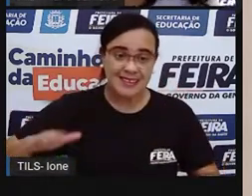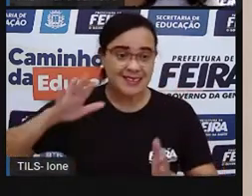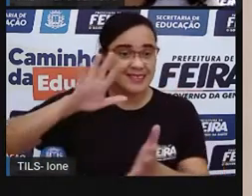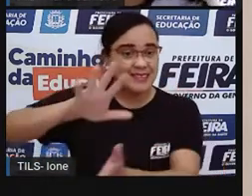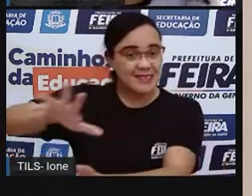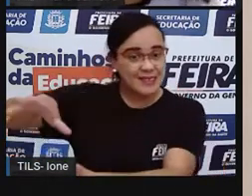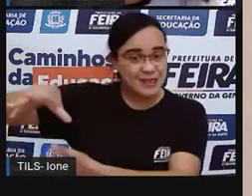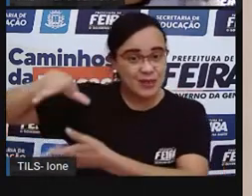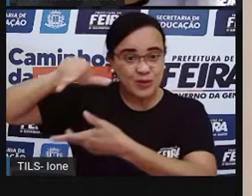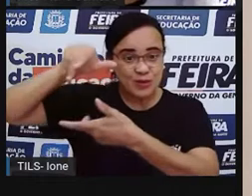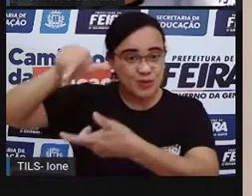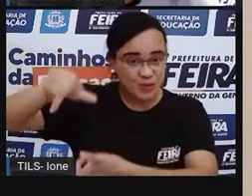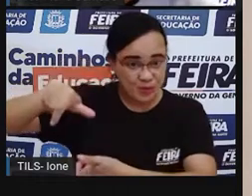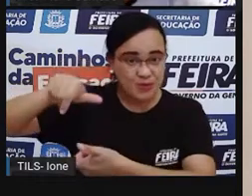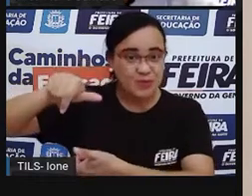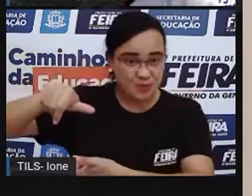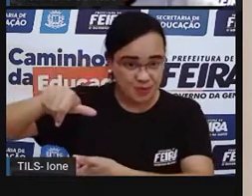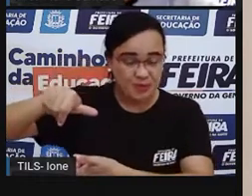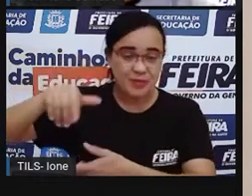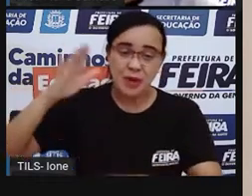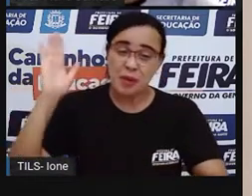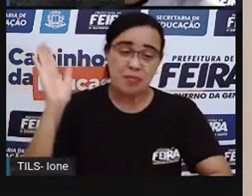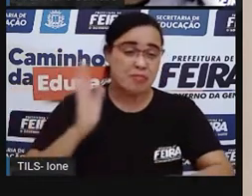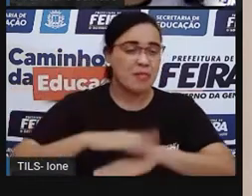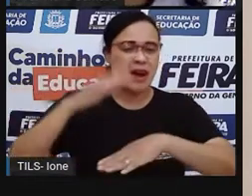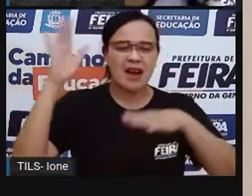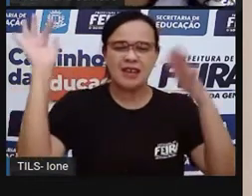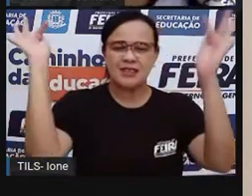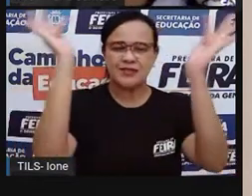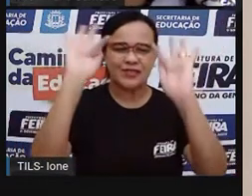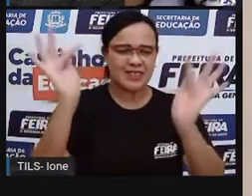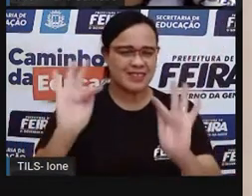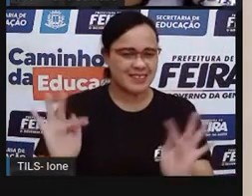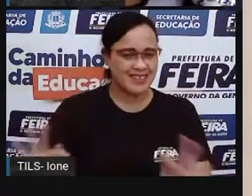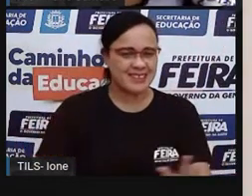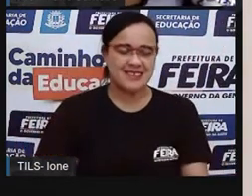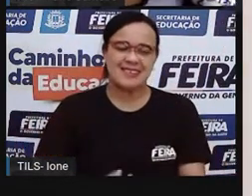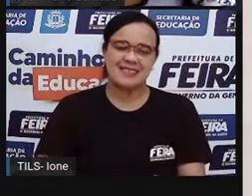cumpridos, será o dia mais feliz que já existiu.